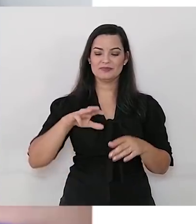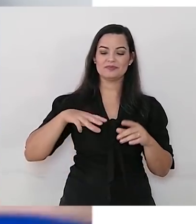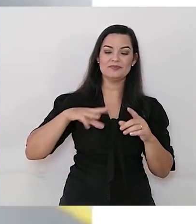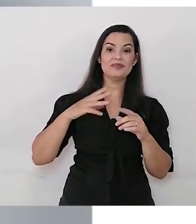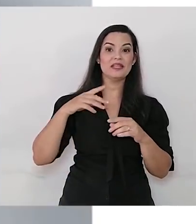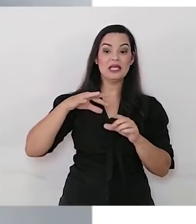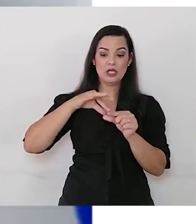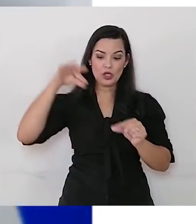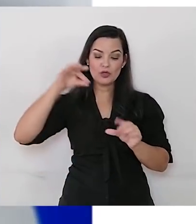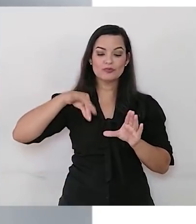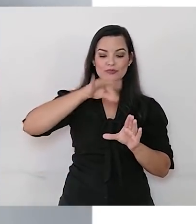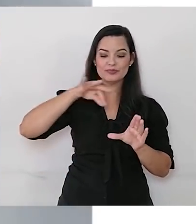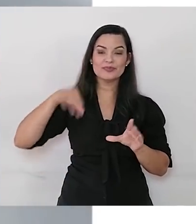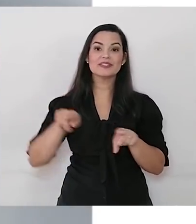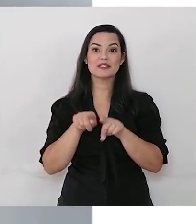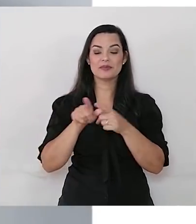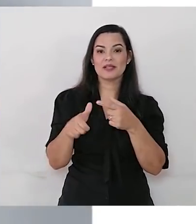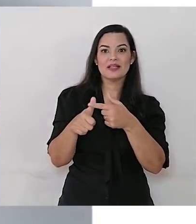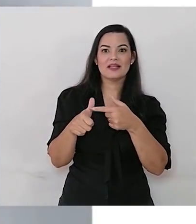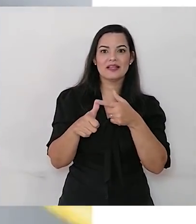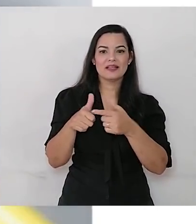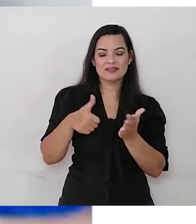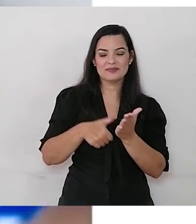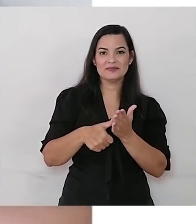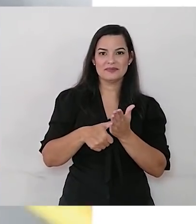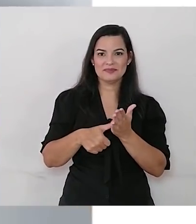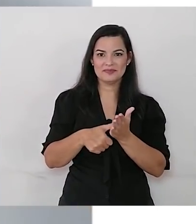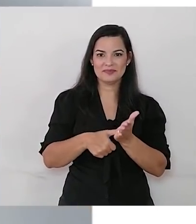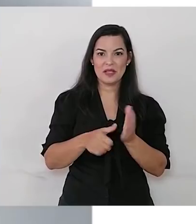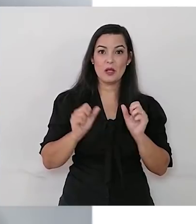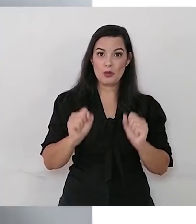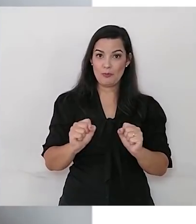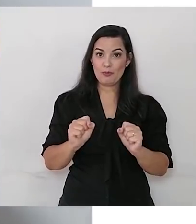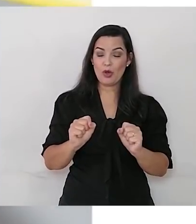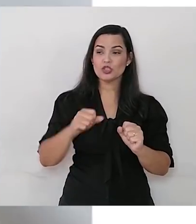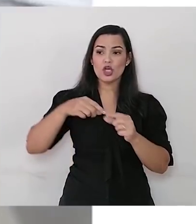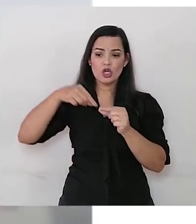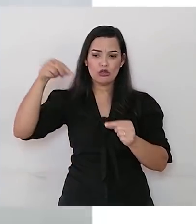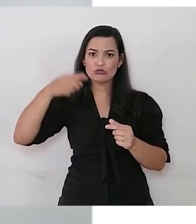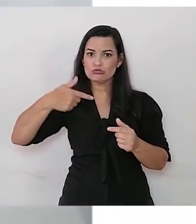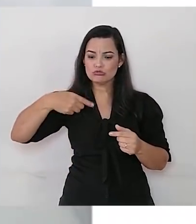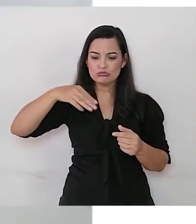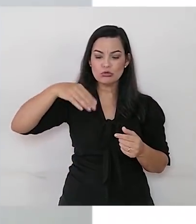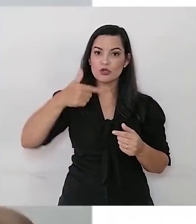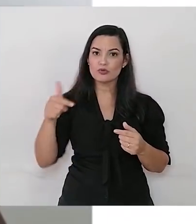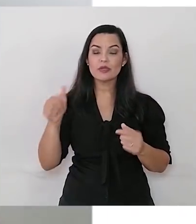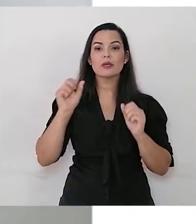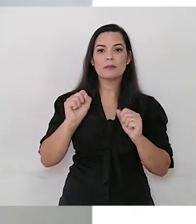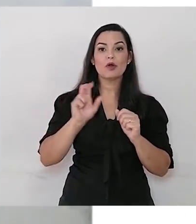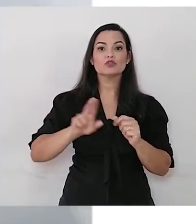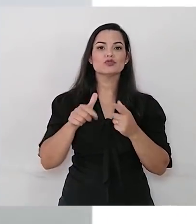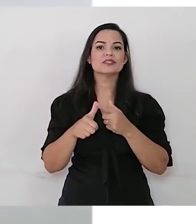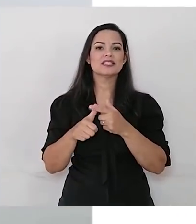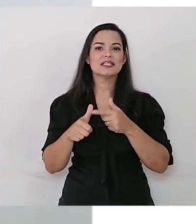tiver pincel, não tem problema. Você pode pintar com o próprio dedo. Tudo bem? Pega um pouquinho de tinta e passa no seu